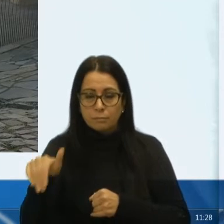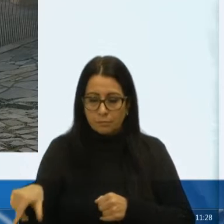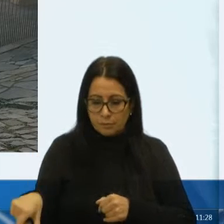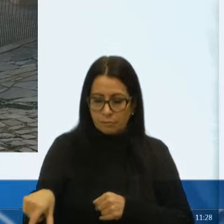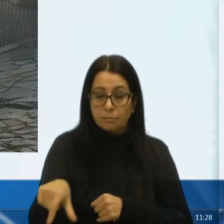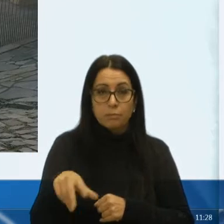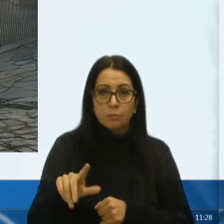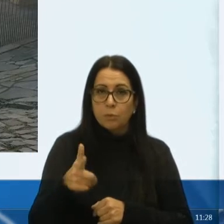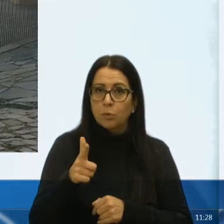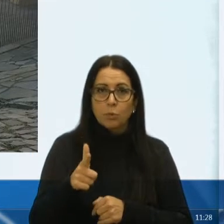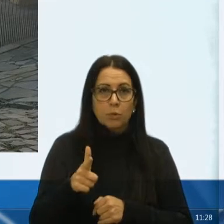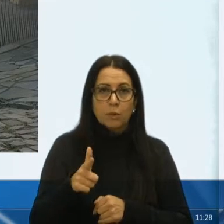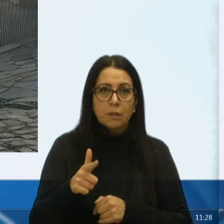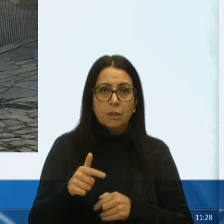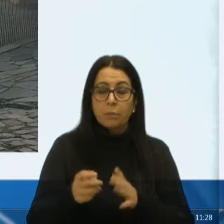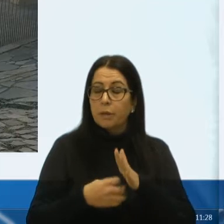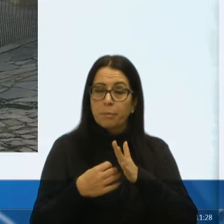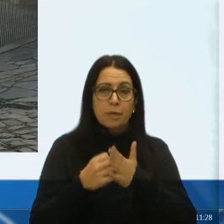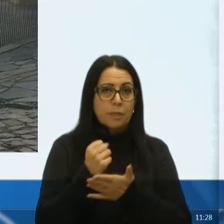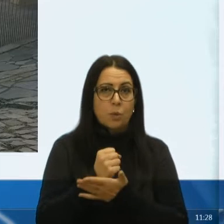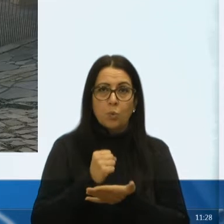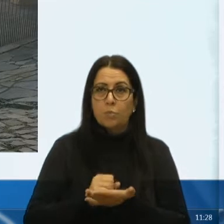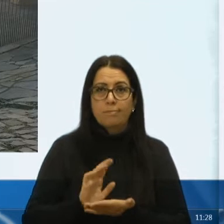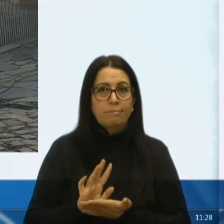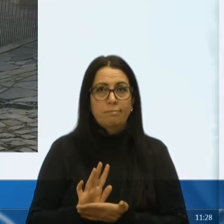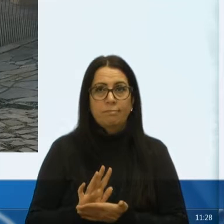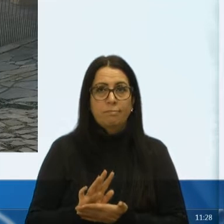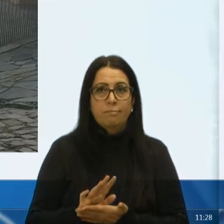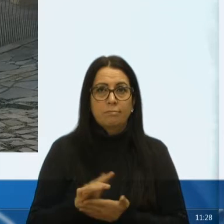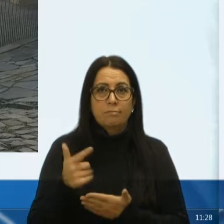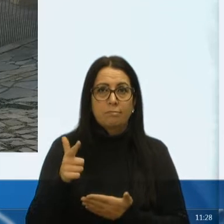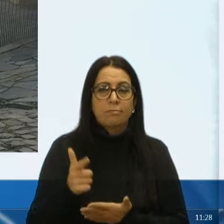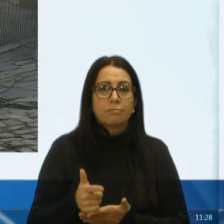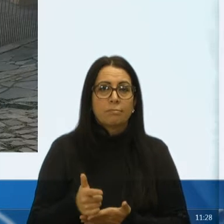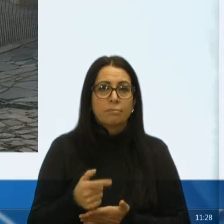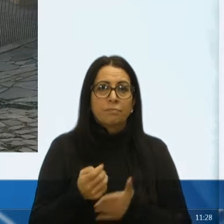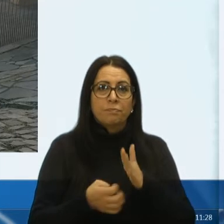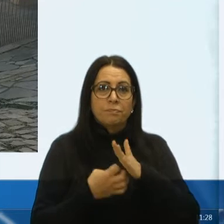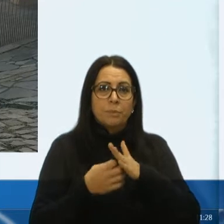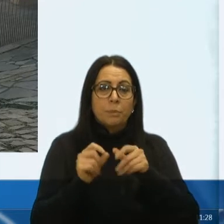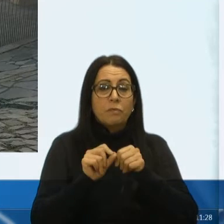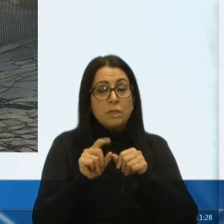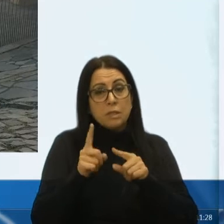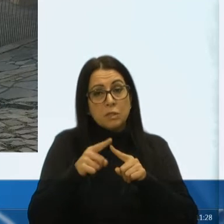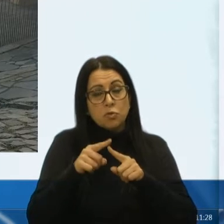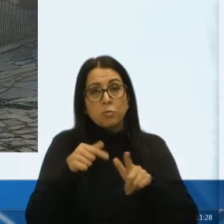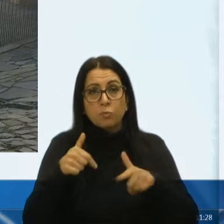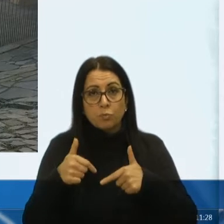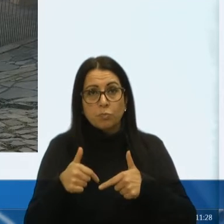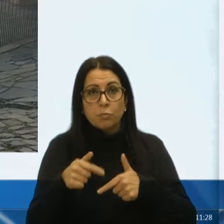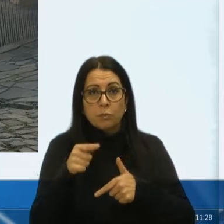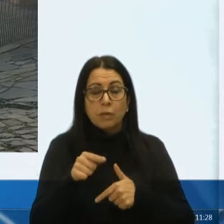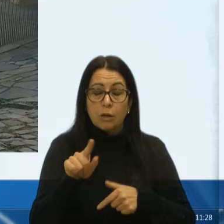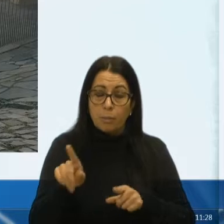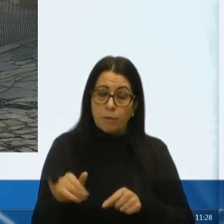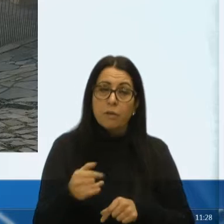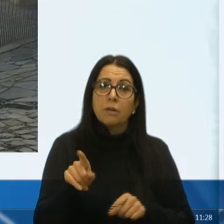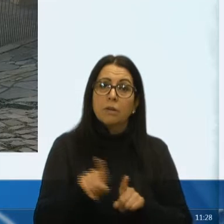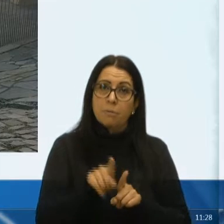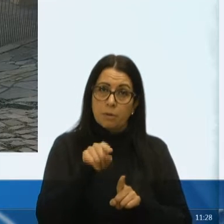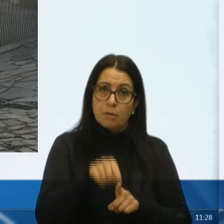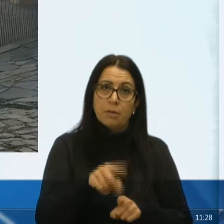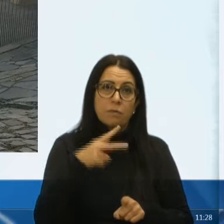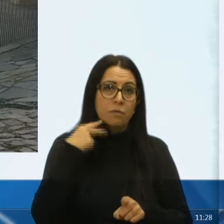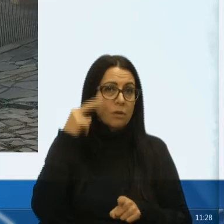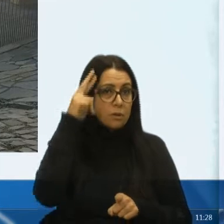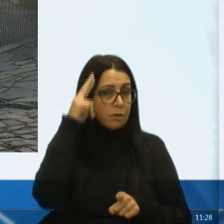porque não temos empresa contratada, não temos empresa para fazer esse tipo de trabalho. Quero aproveitar e dizer aqui, vereador